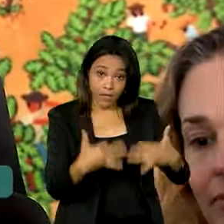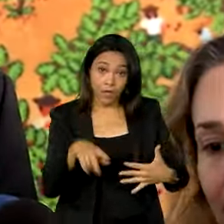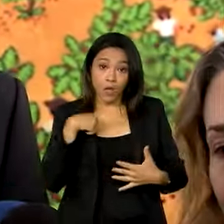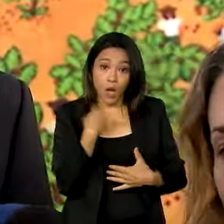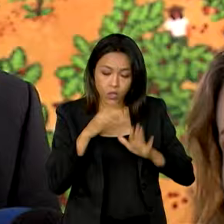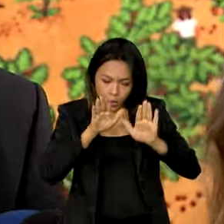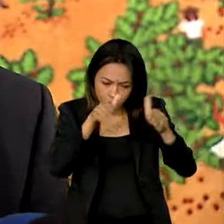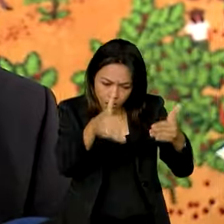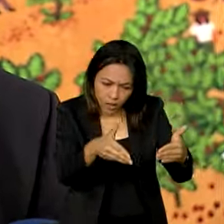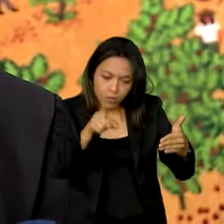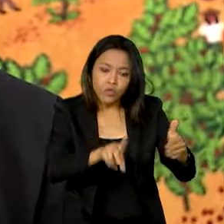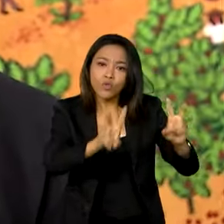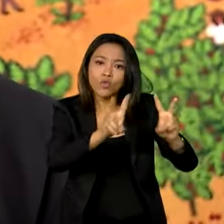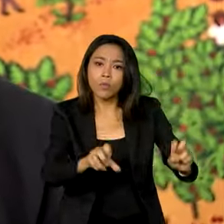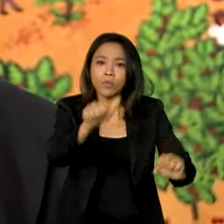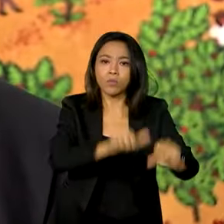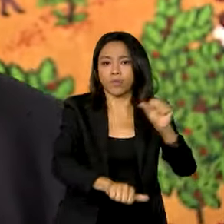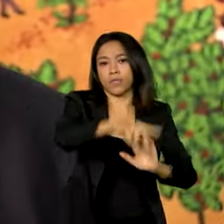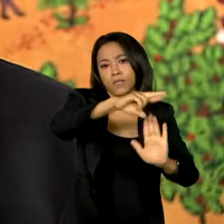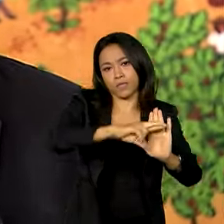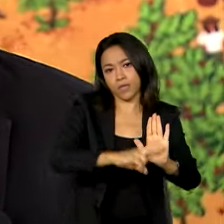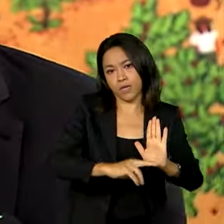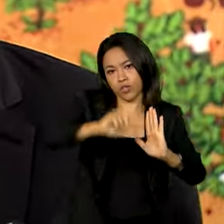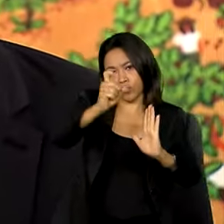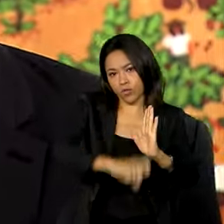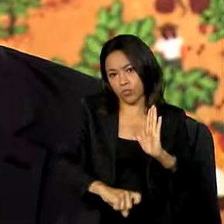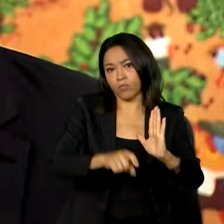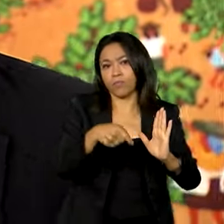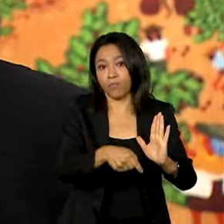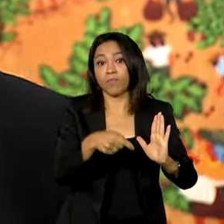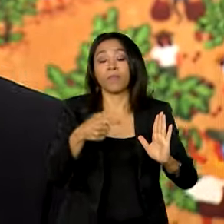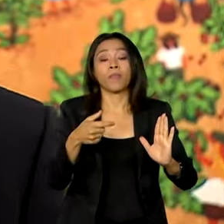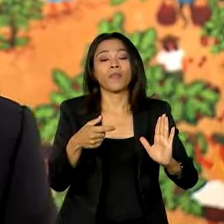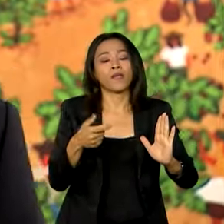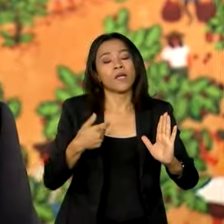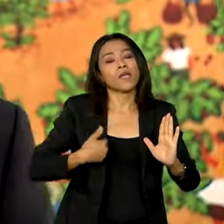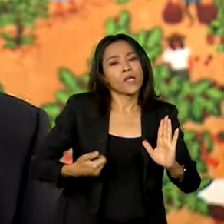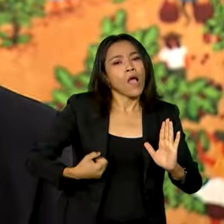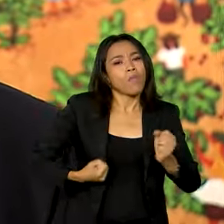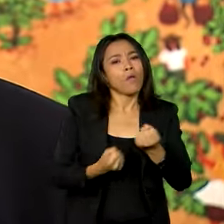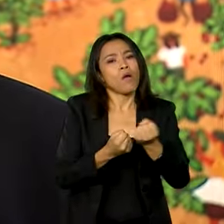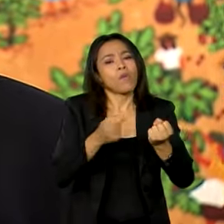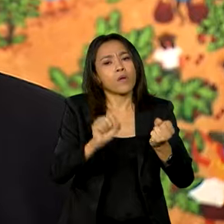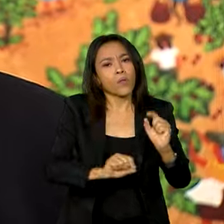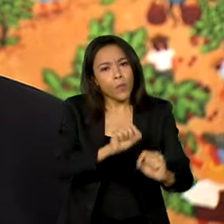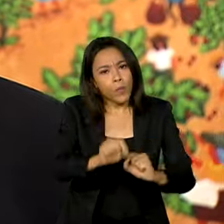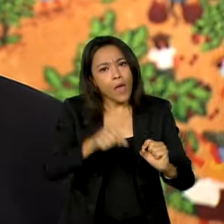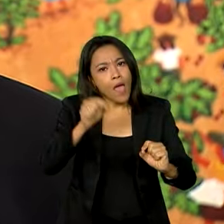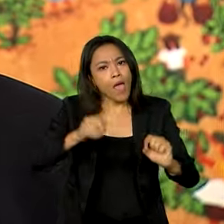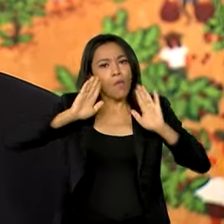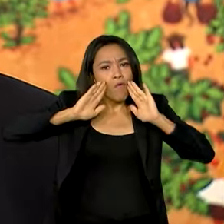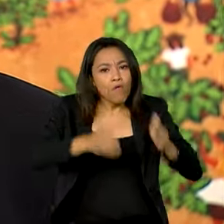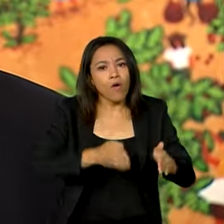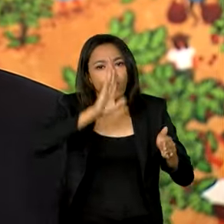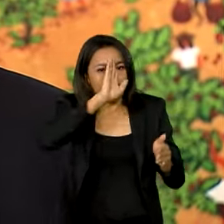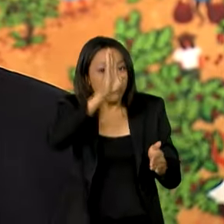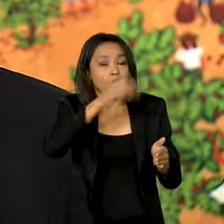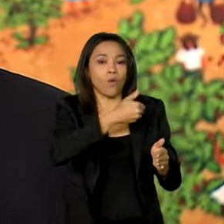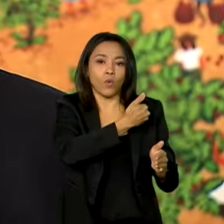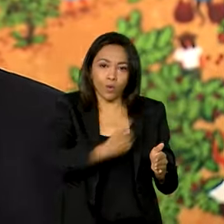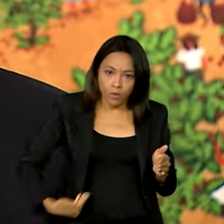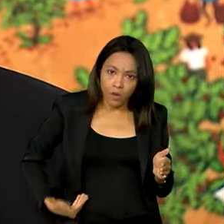da reforma tributária, reforçando que a regulamentação da reforma tributária é uma grande prioridade do governo.